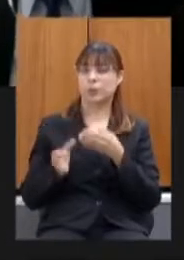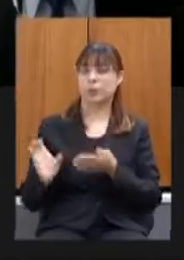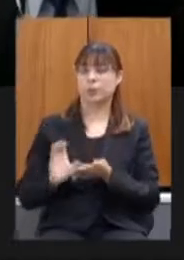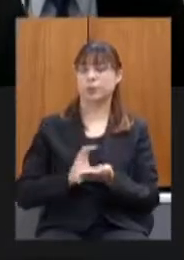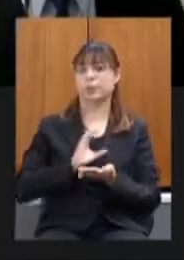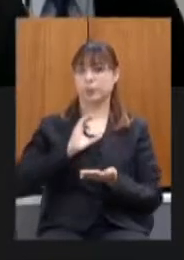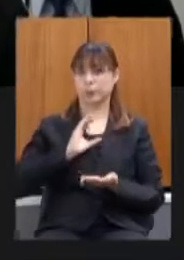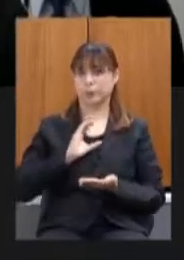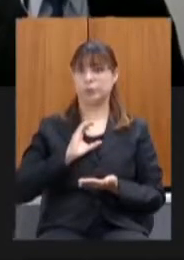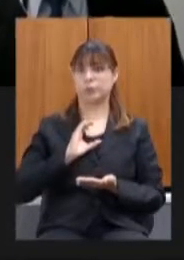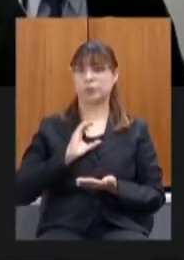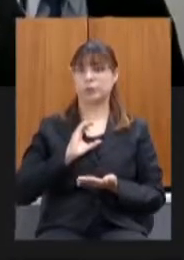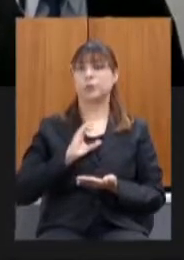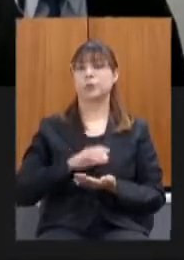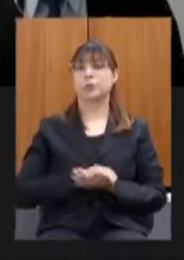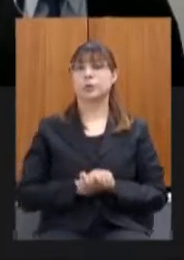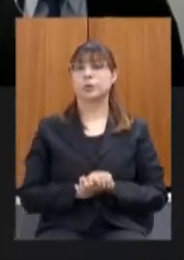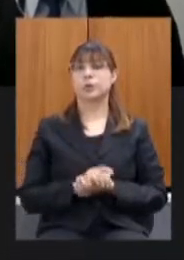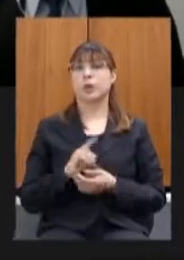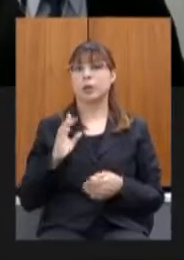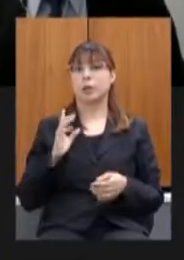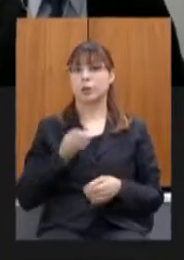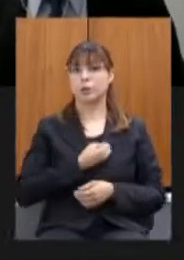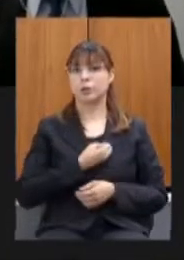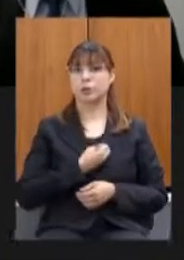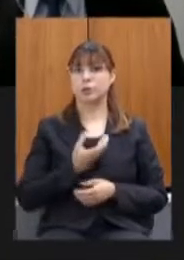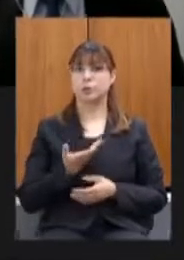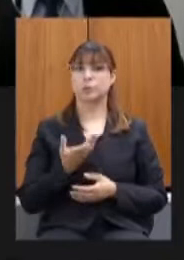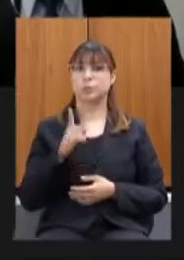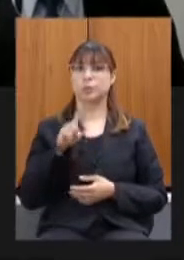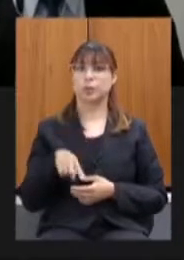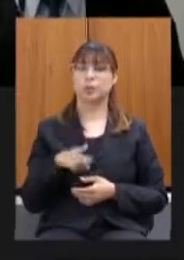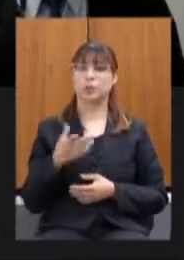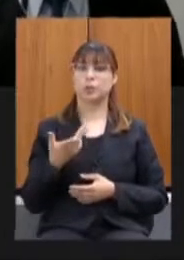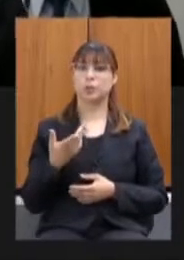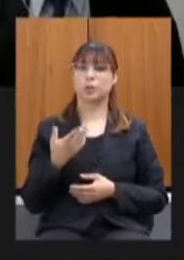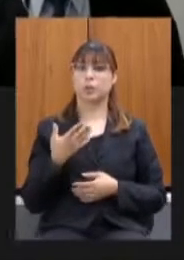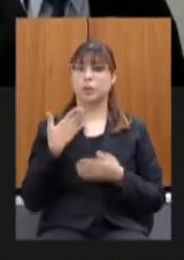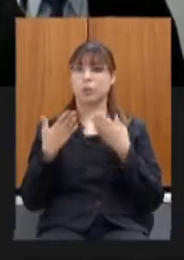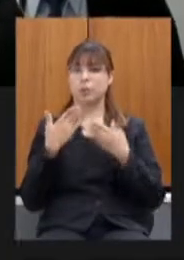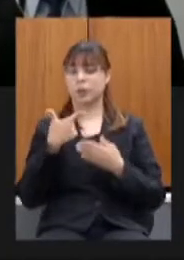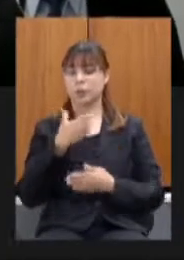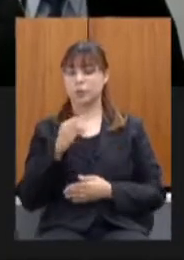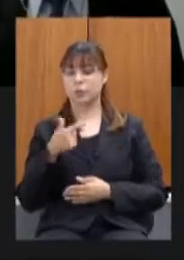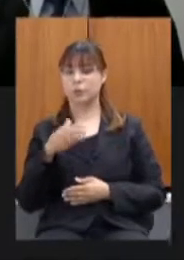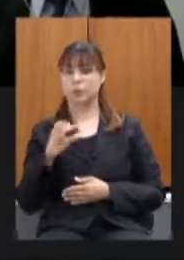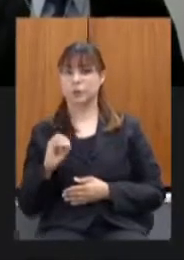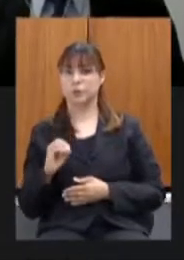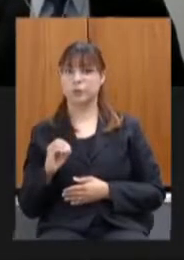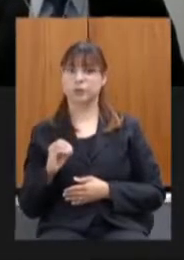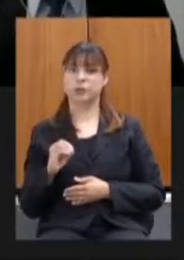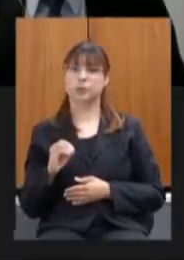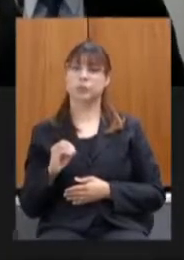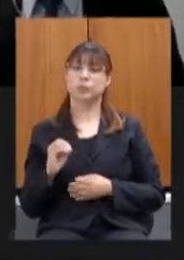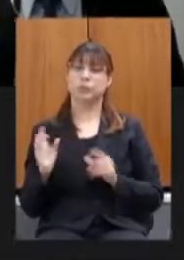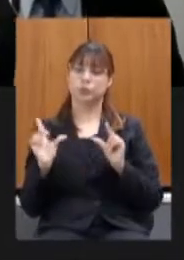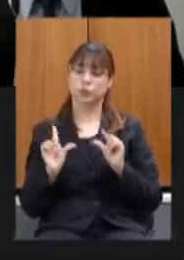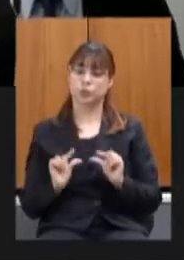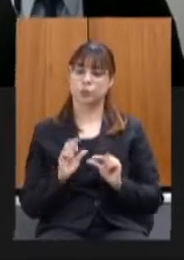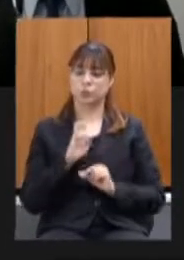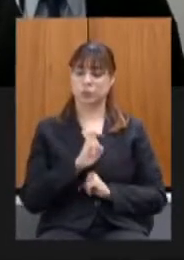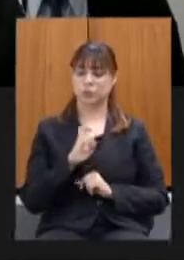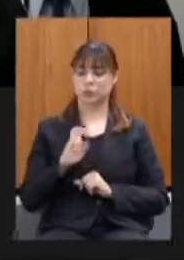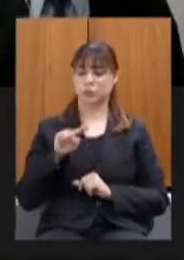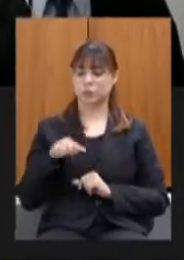e ele esse número para o segundo quadrimestre de 2020 anualizado ele recaiu para 55